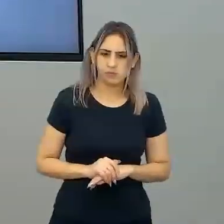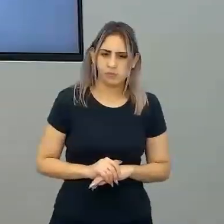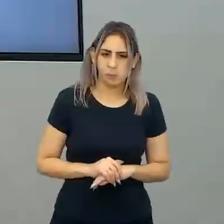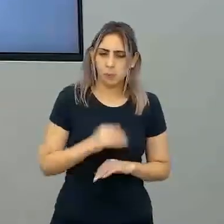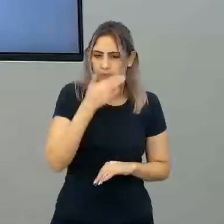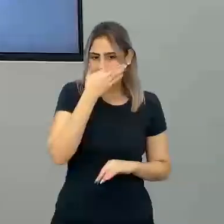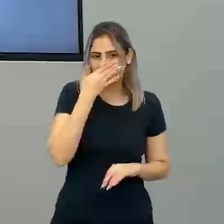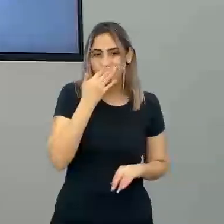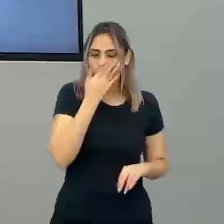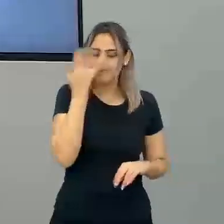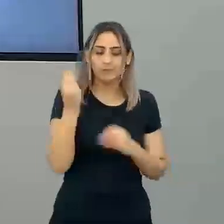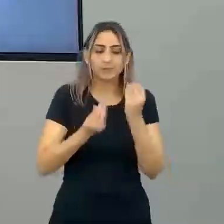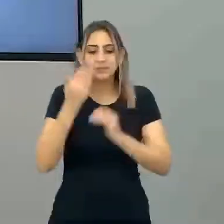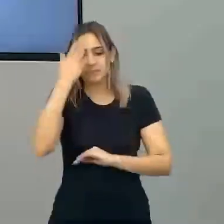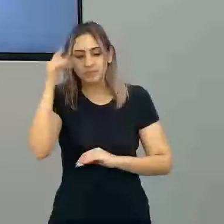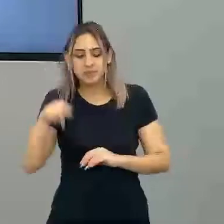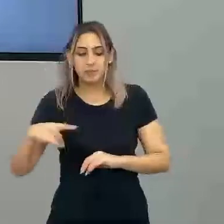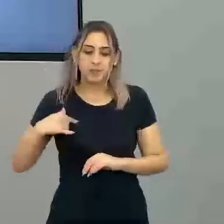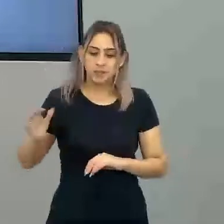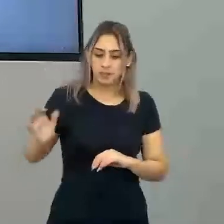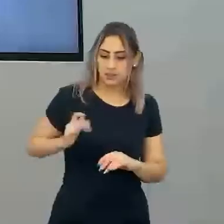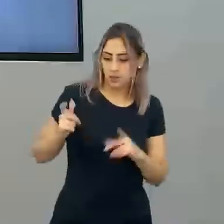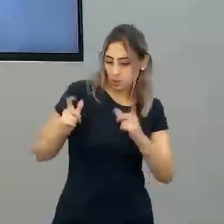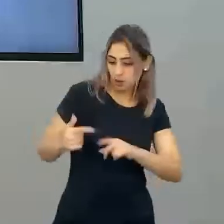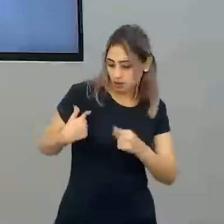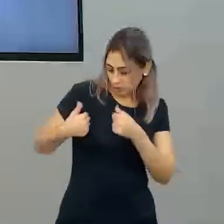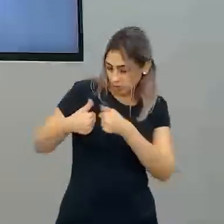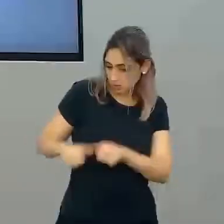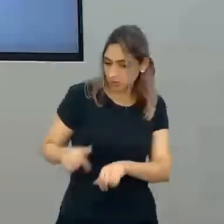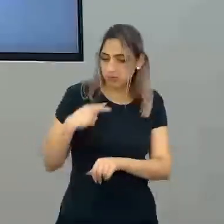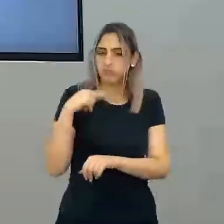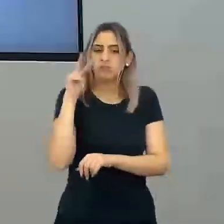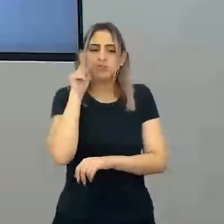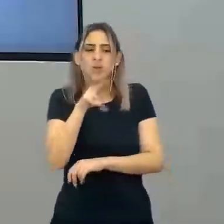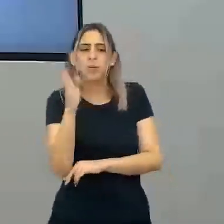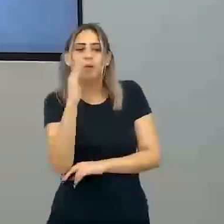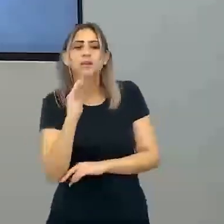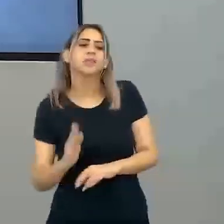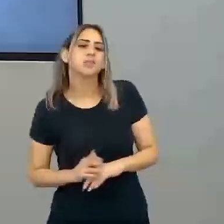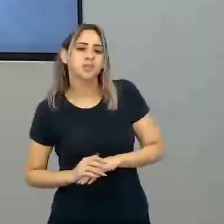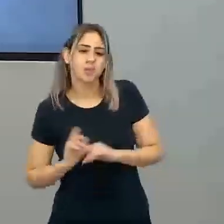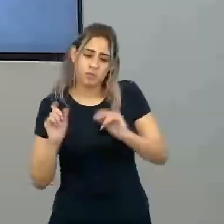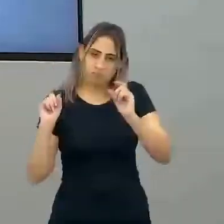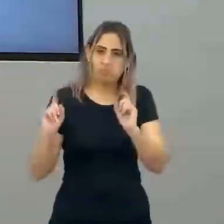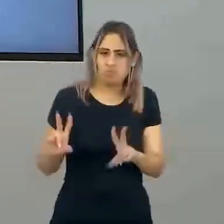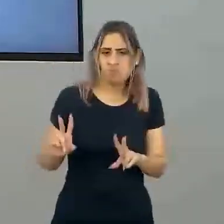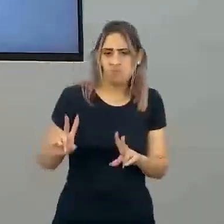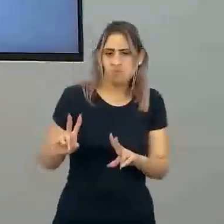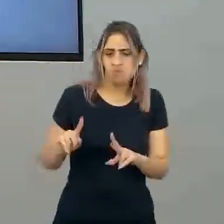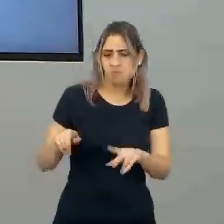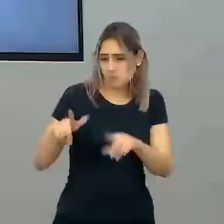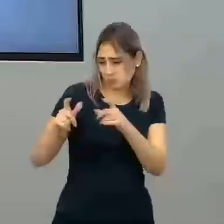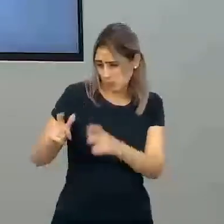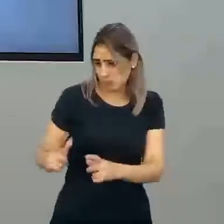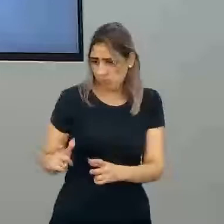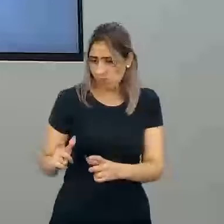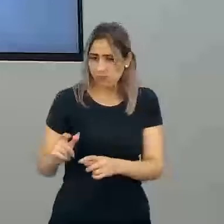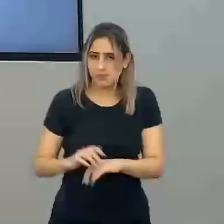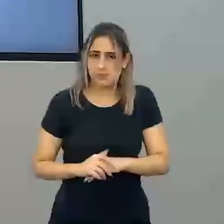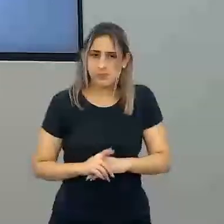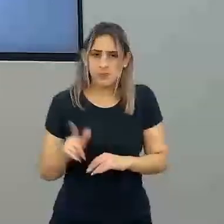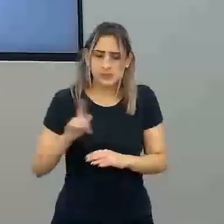as pessoas da minha cidade, do lugar onde eu estou, enxergam o Brasil. Ok. Então, esse onde, então,